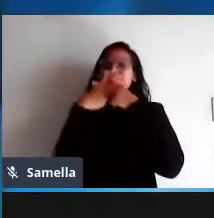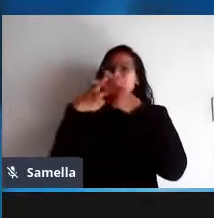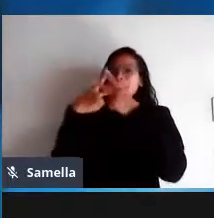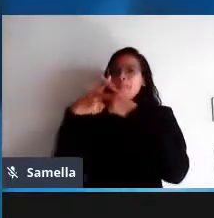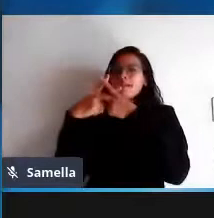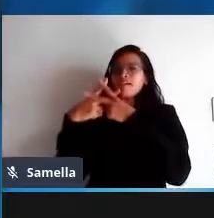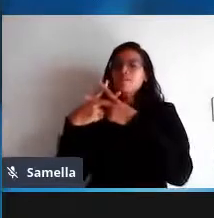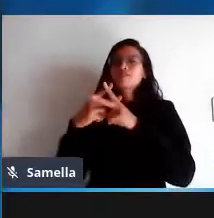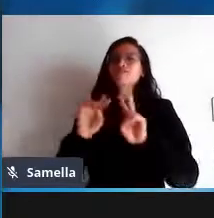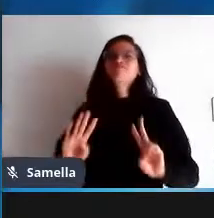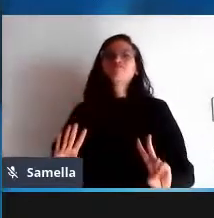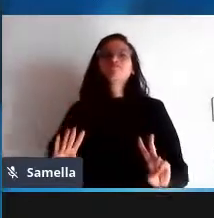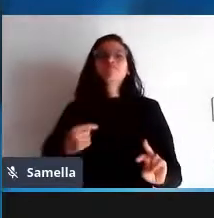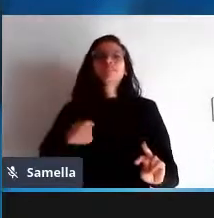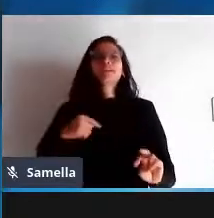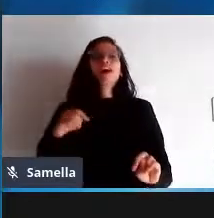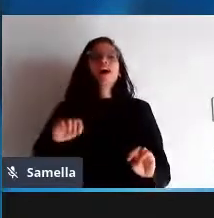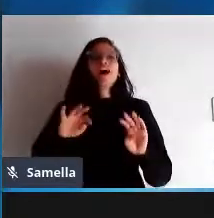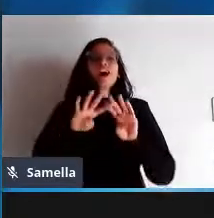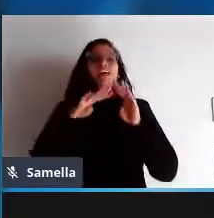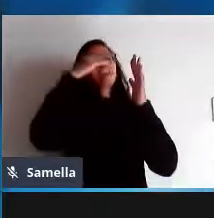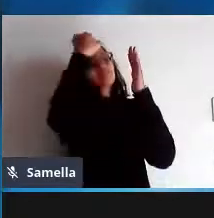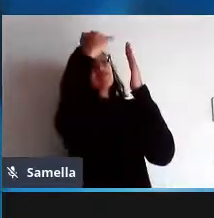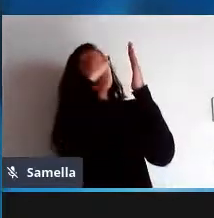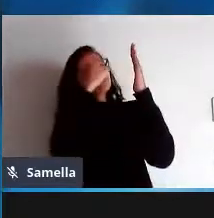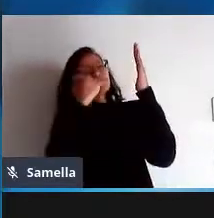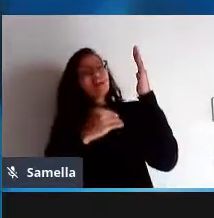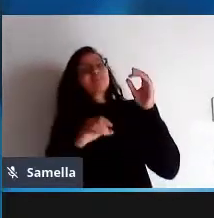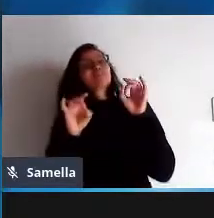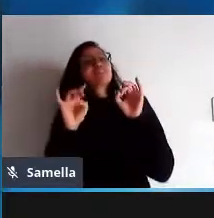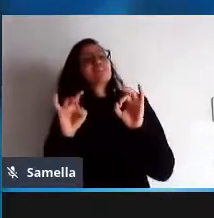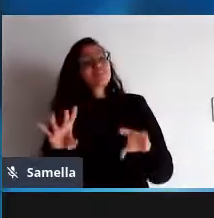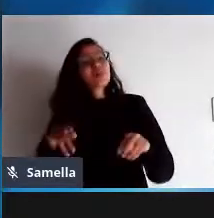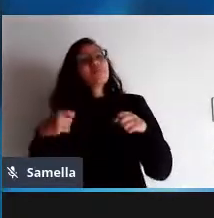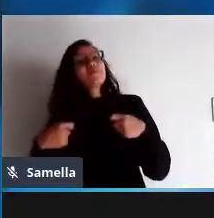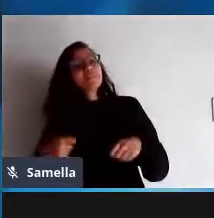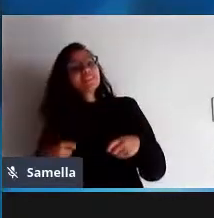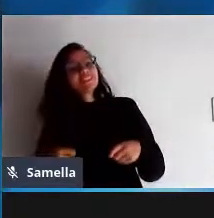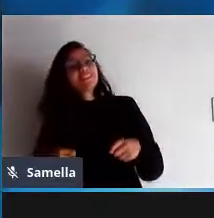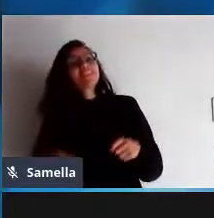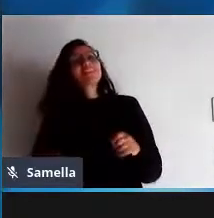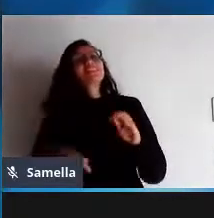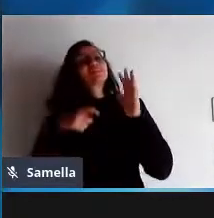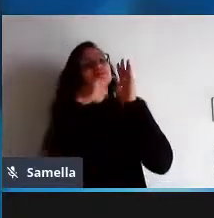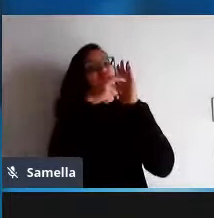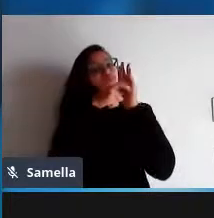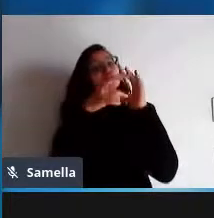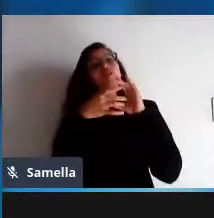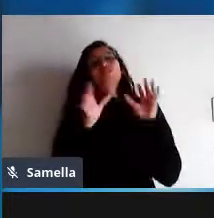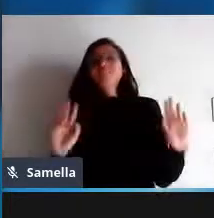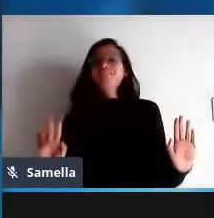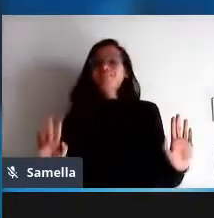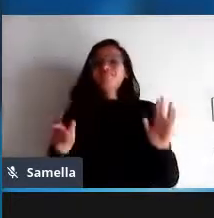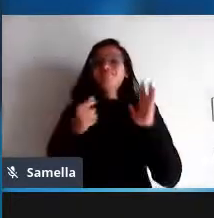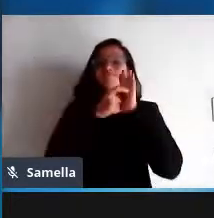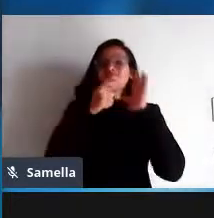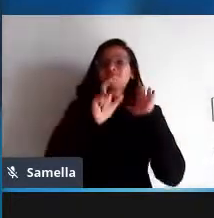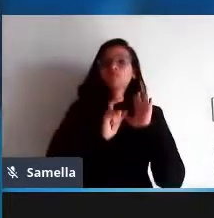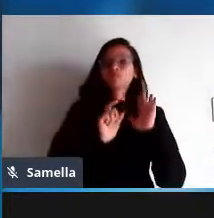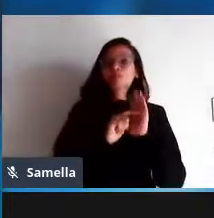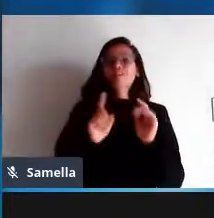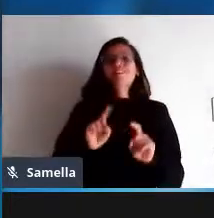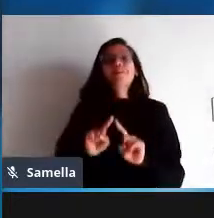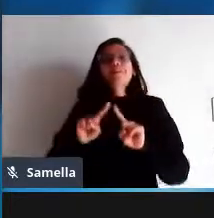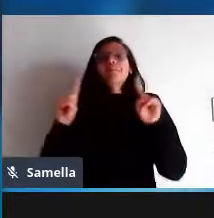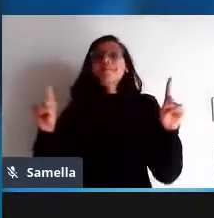formatos que só são atendidos com programas proprietários ok então como esse tipo de coisa